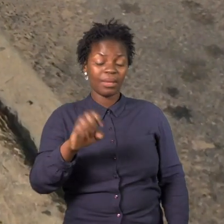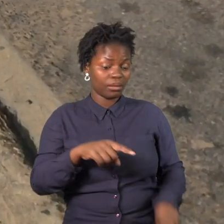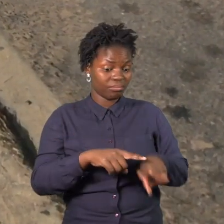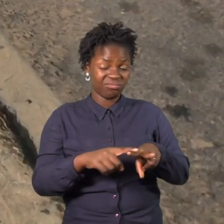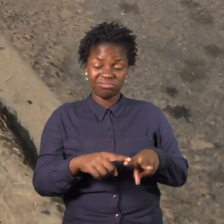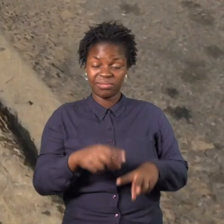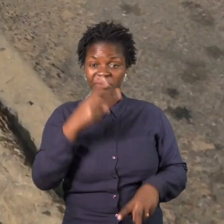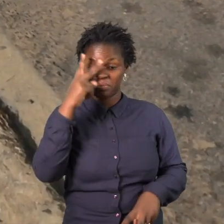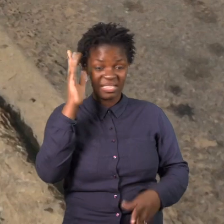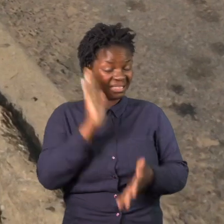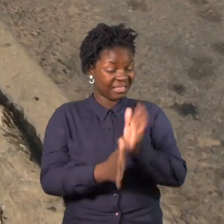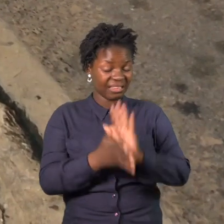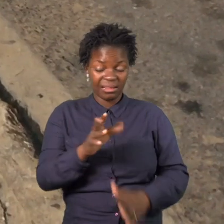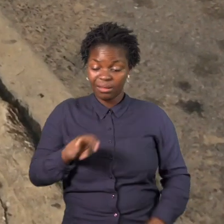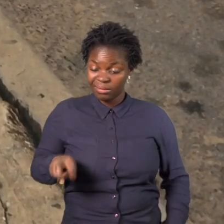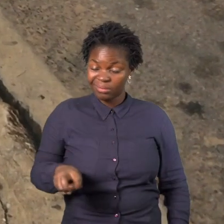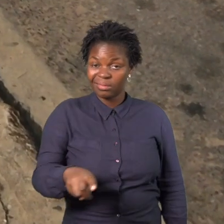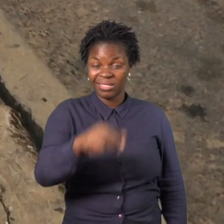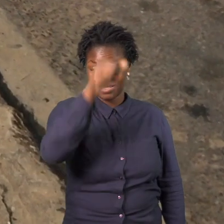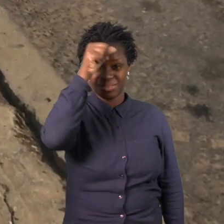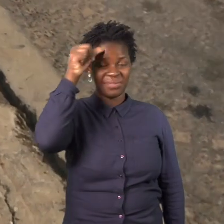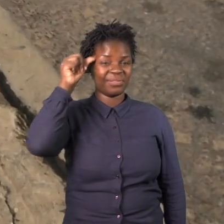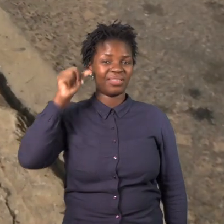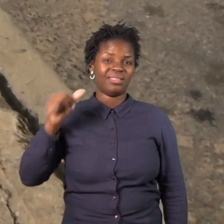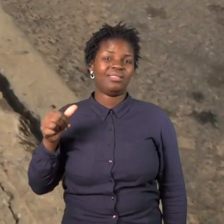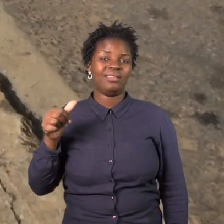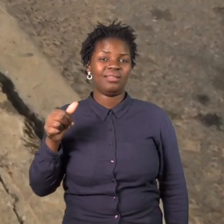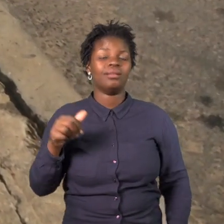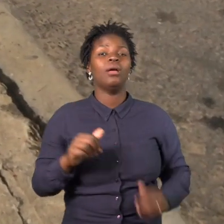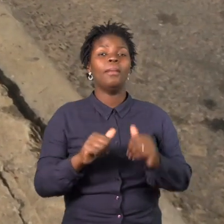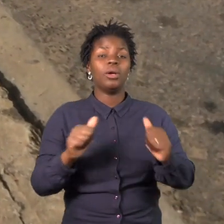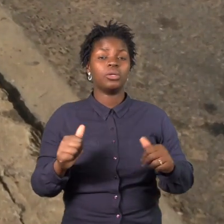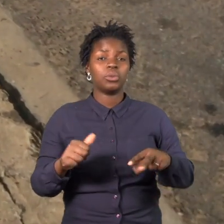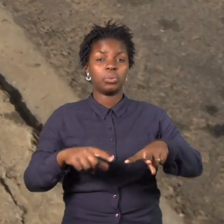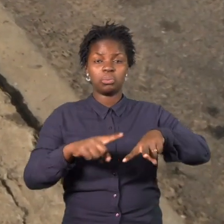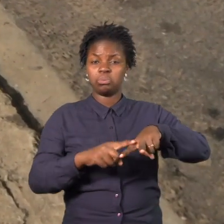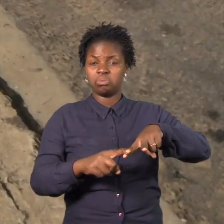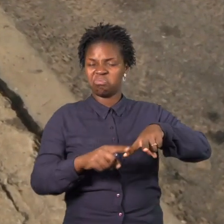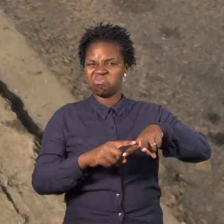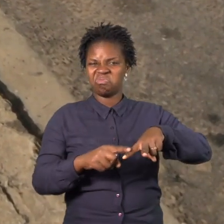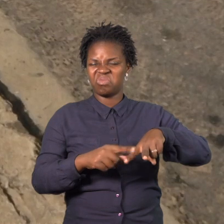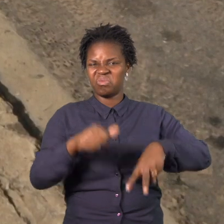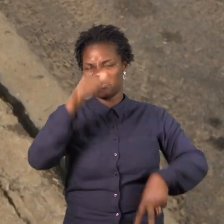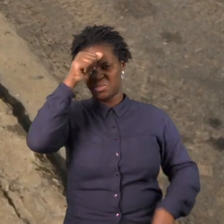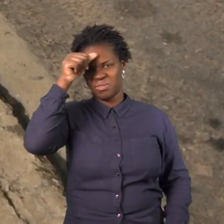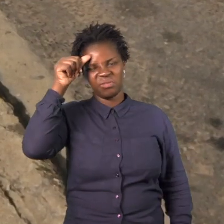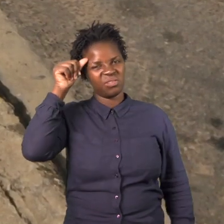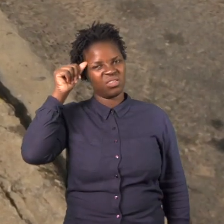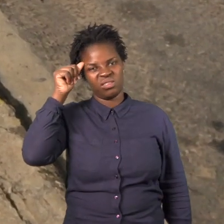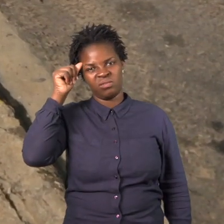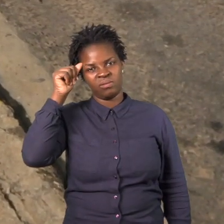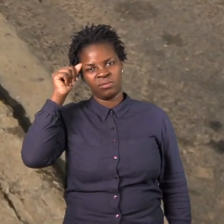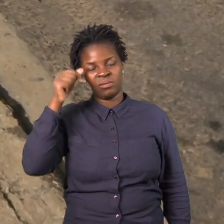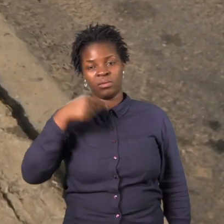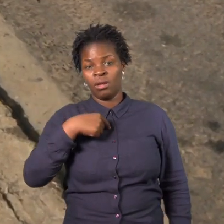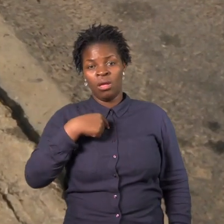não dá jeito para então deixar assim. Eu já não tinha sangue porque eu já estava magrinho mesmo, na verdade. E quando